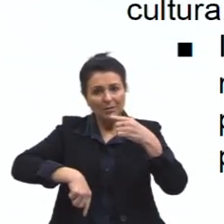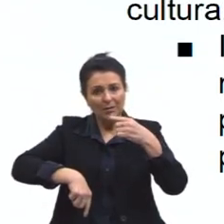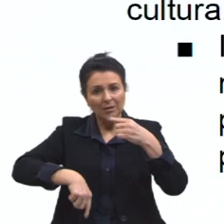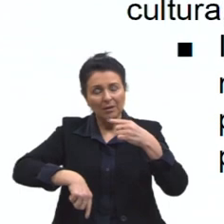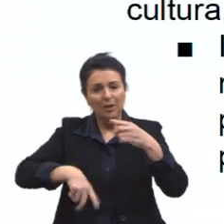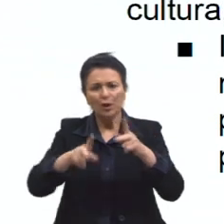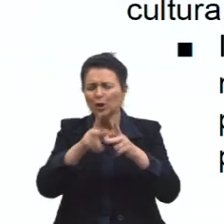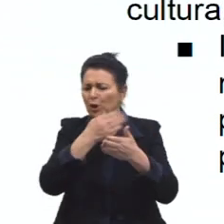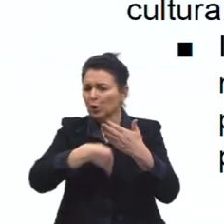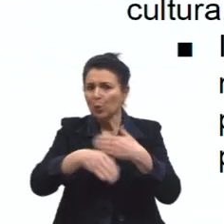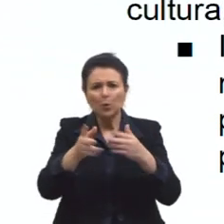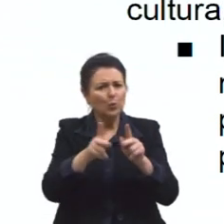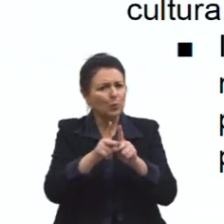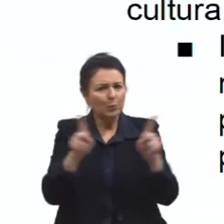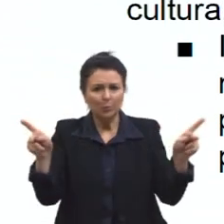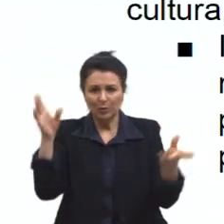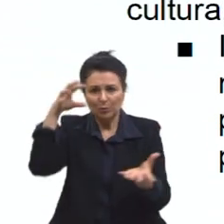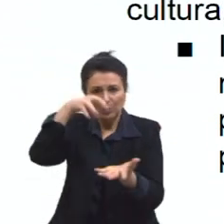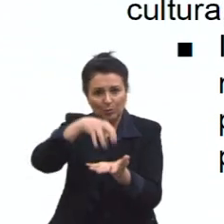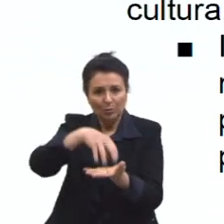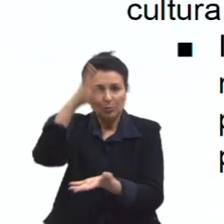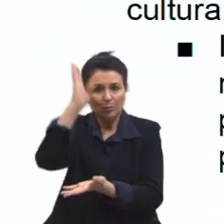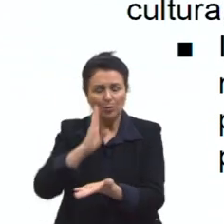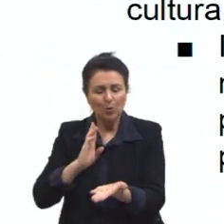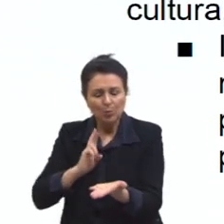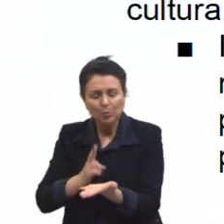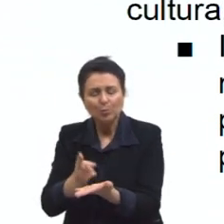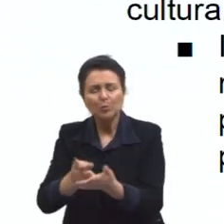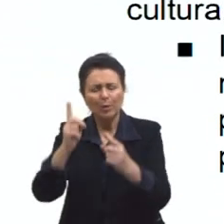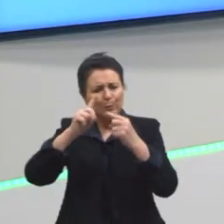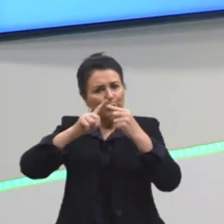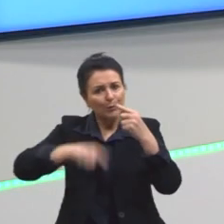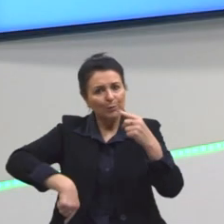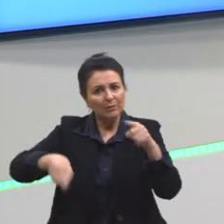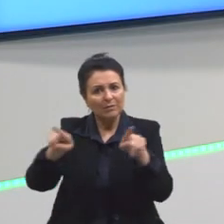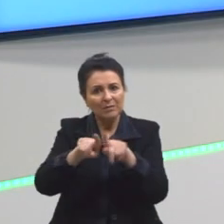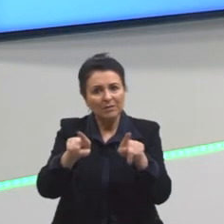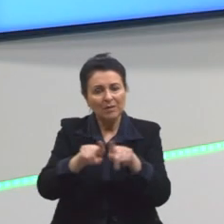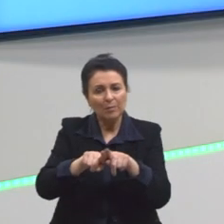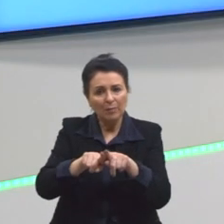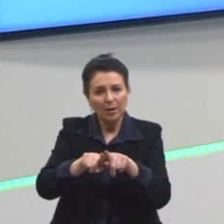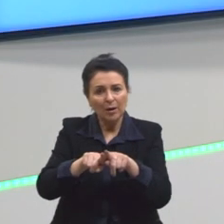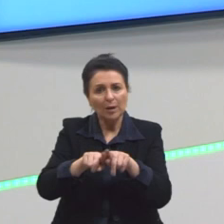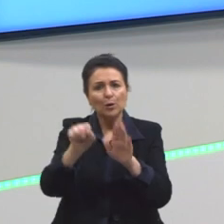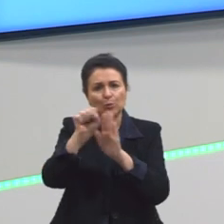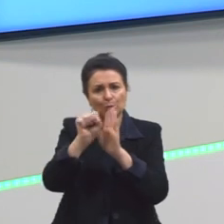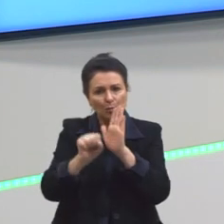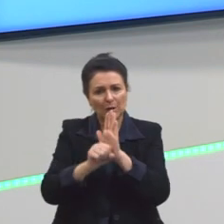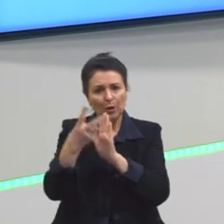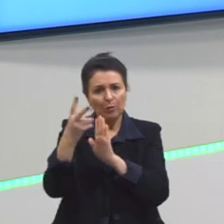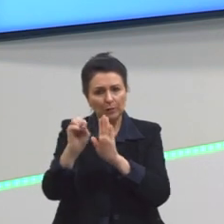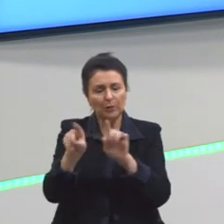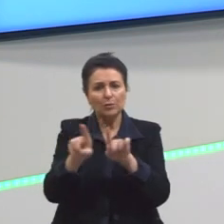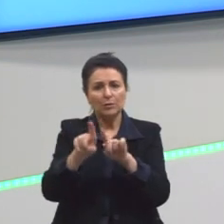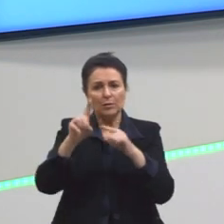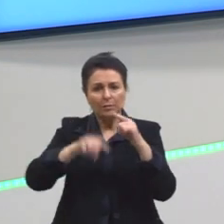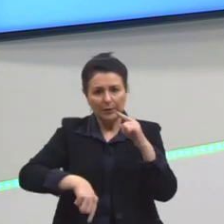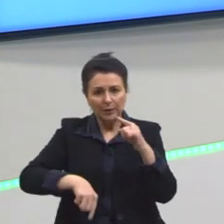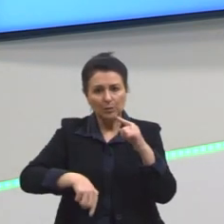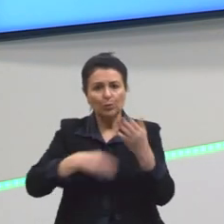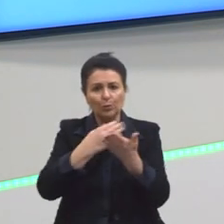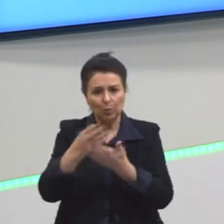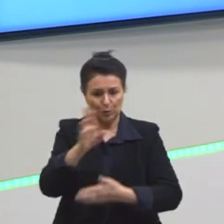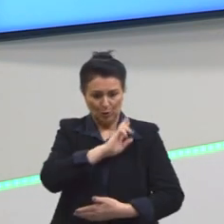durante todo o período colonial e seguiram sendo proibidas durante parte do século XX, do que a gente chama de república.